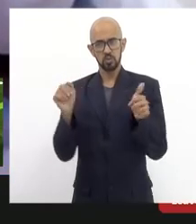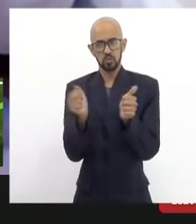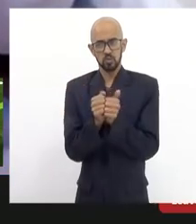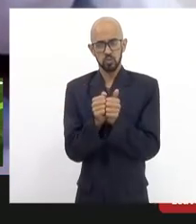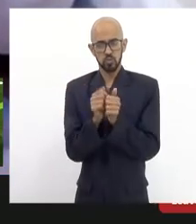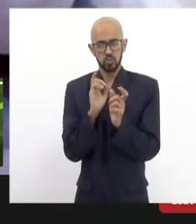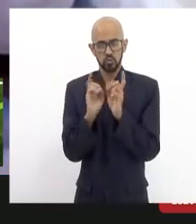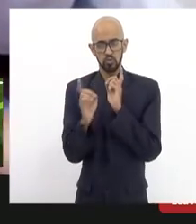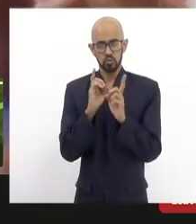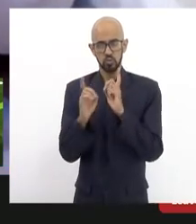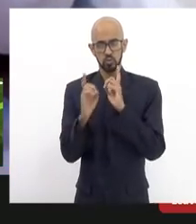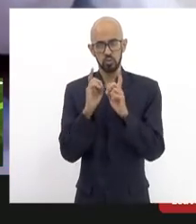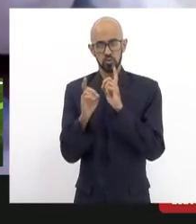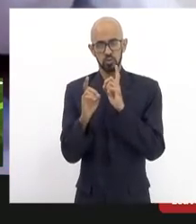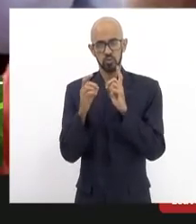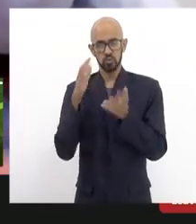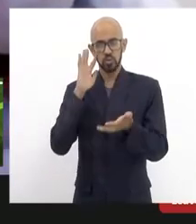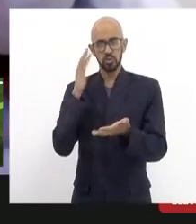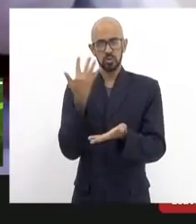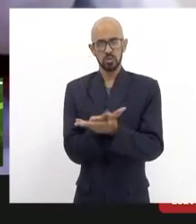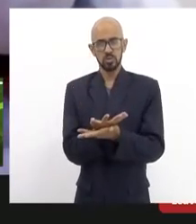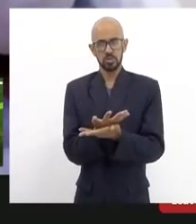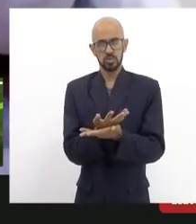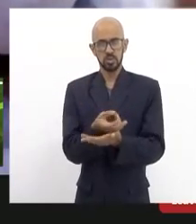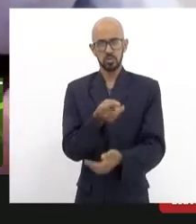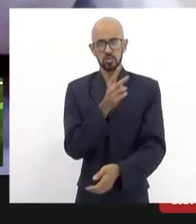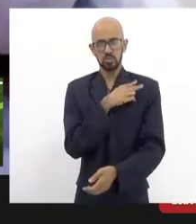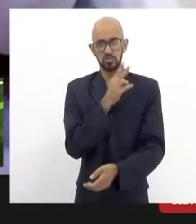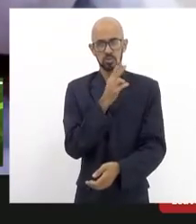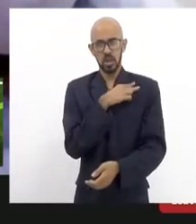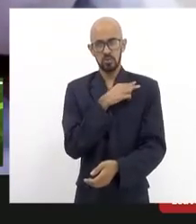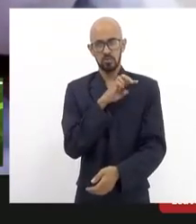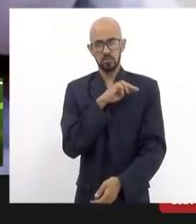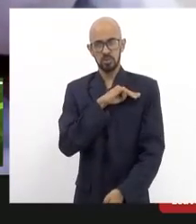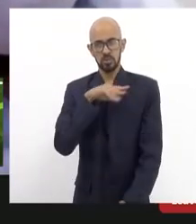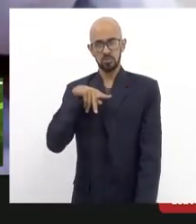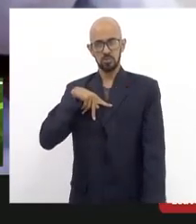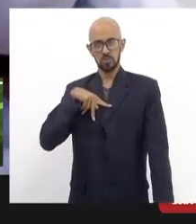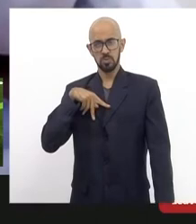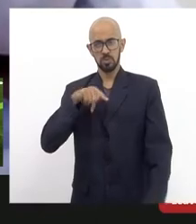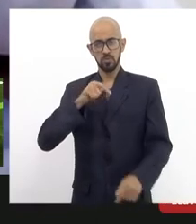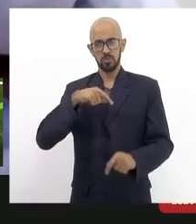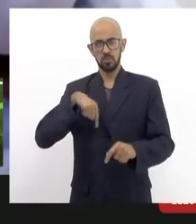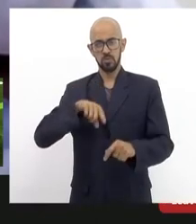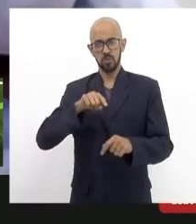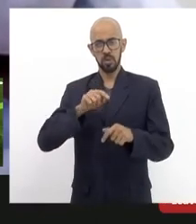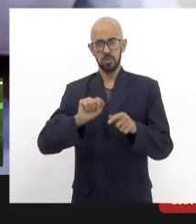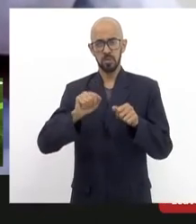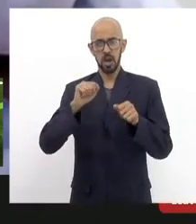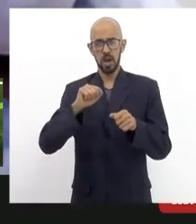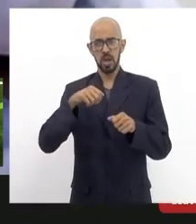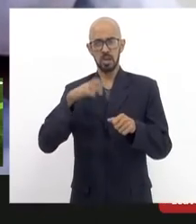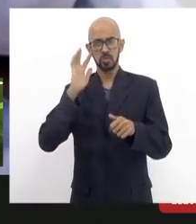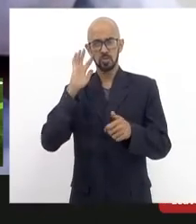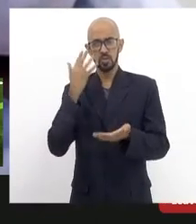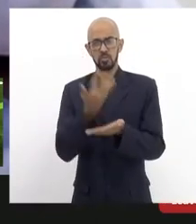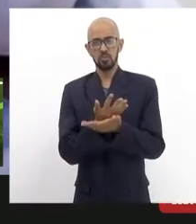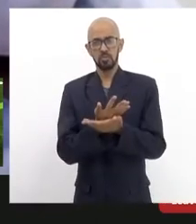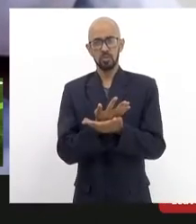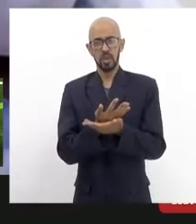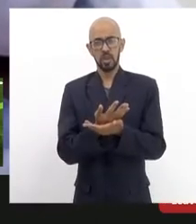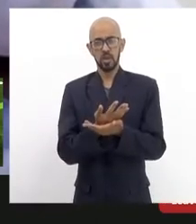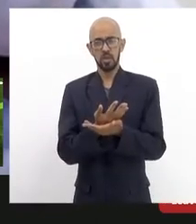decisão do chefe do Ministério Público foi destinar estudo para uma determinada comissão